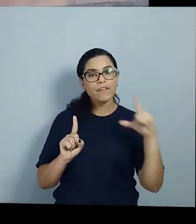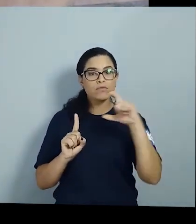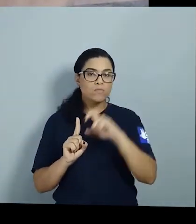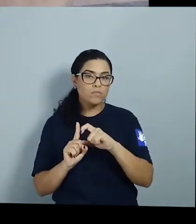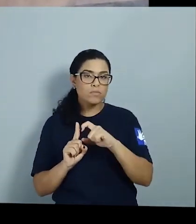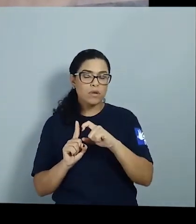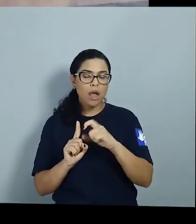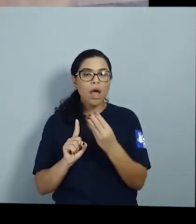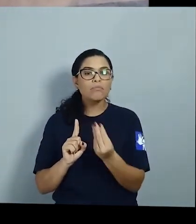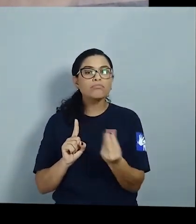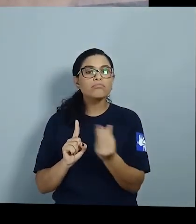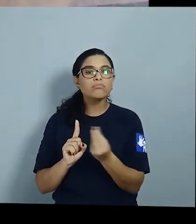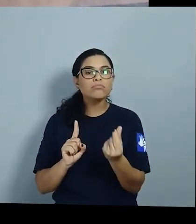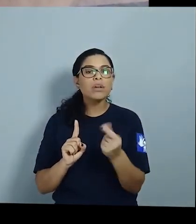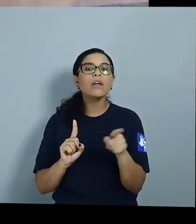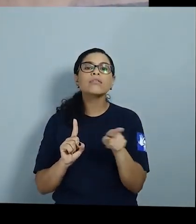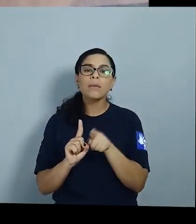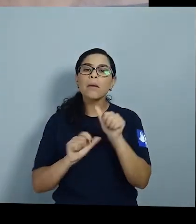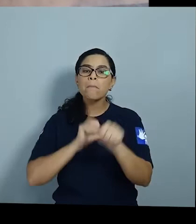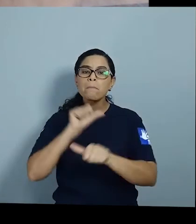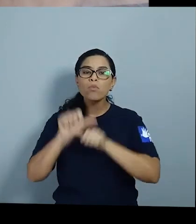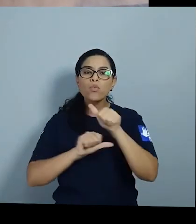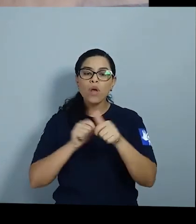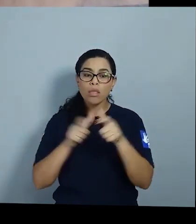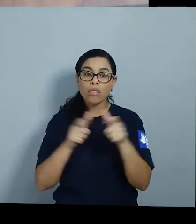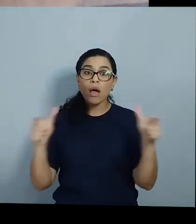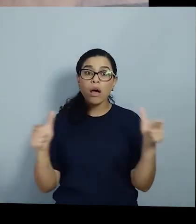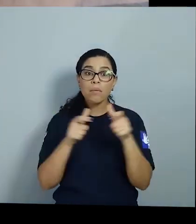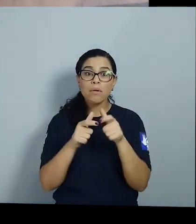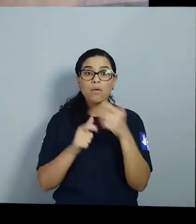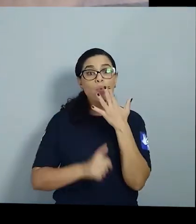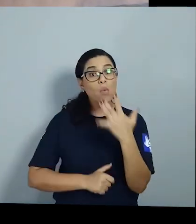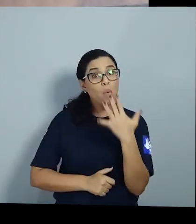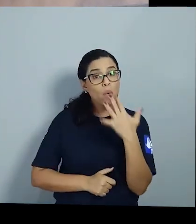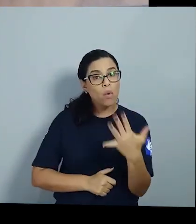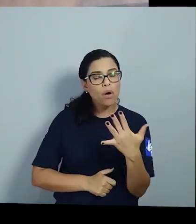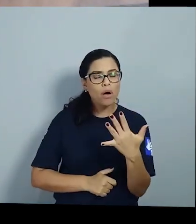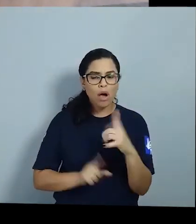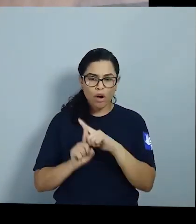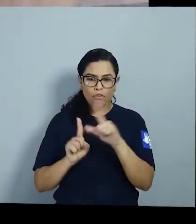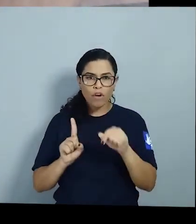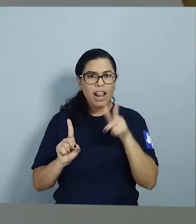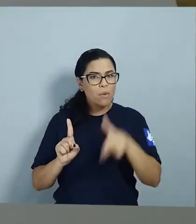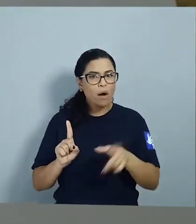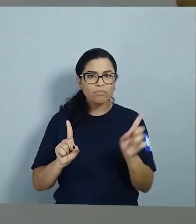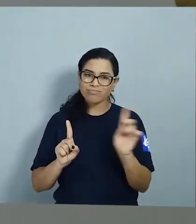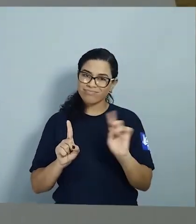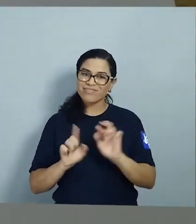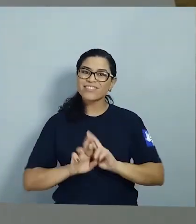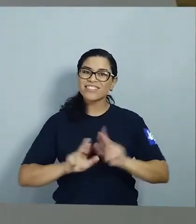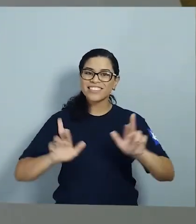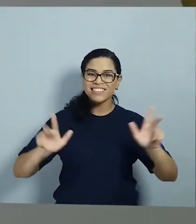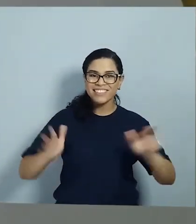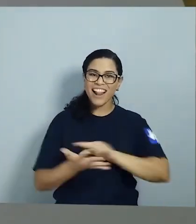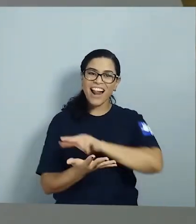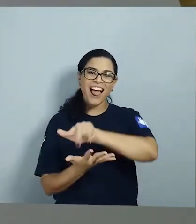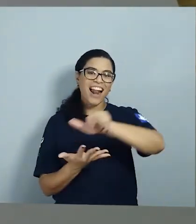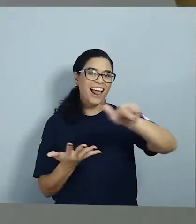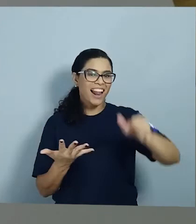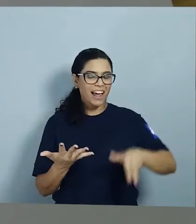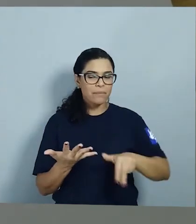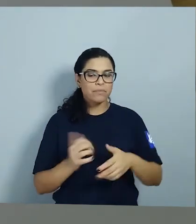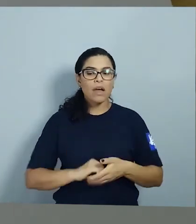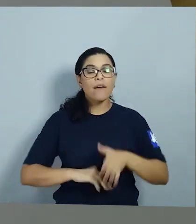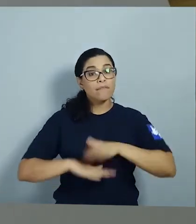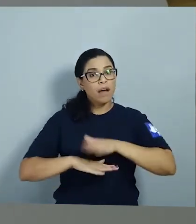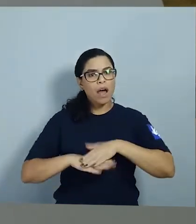das folhas muda bastante, os tamanhos também, as cores Nem toda folha é igual A gente faz, mas não cola, não